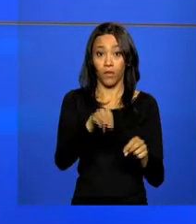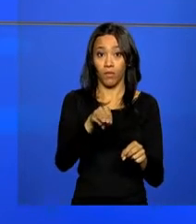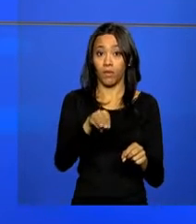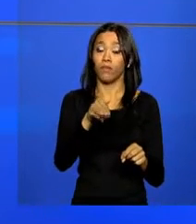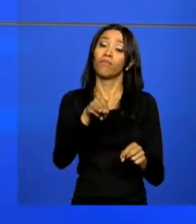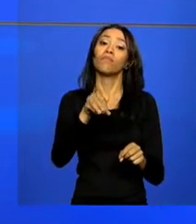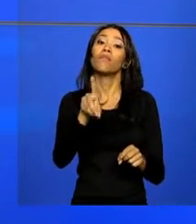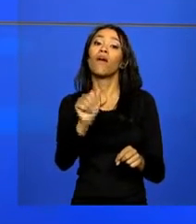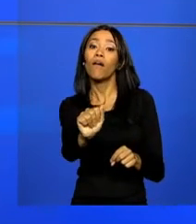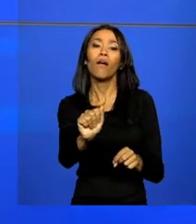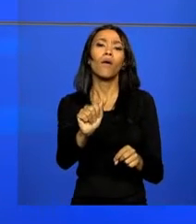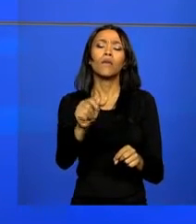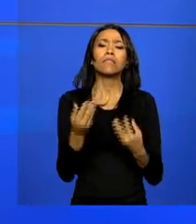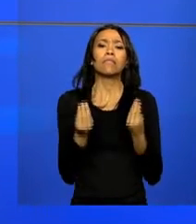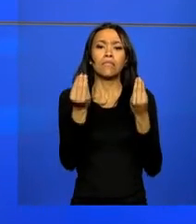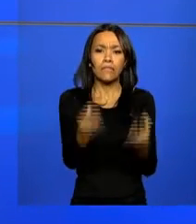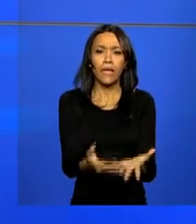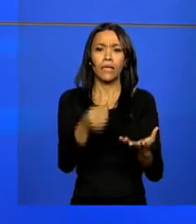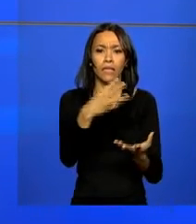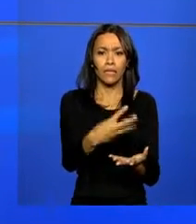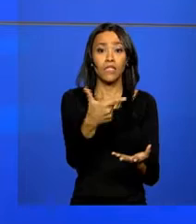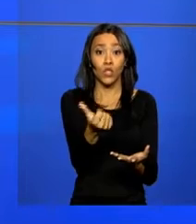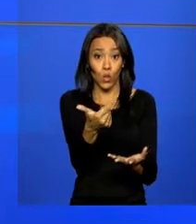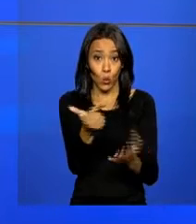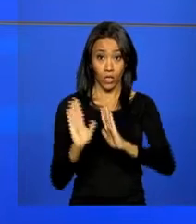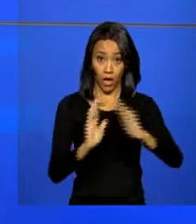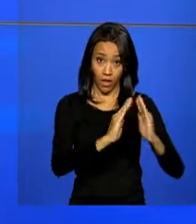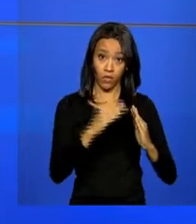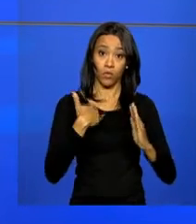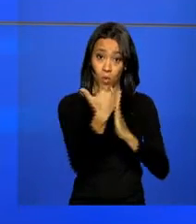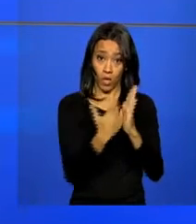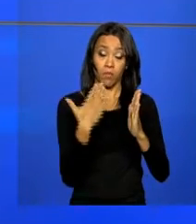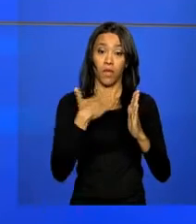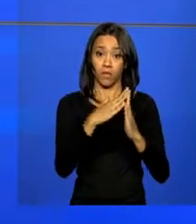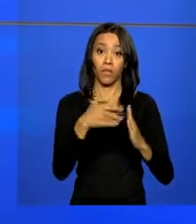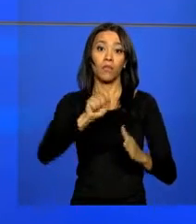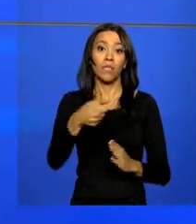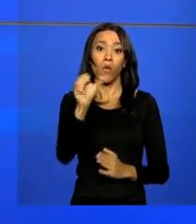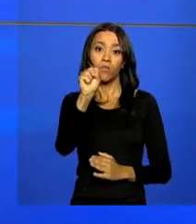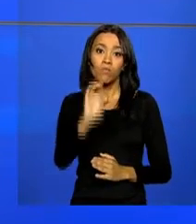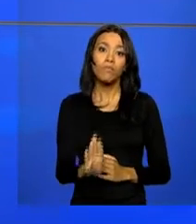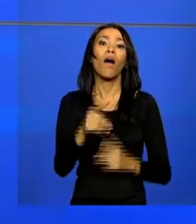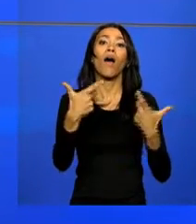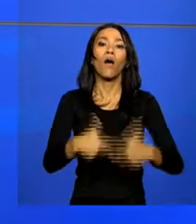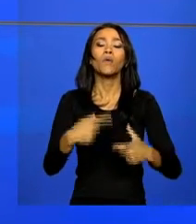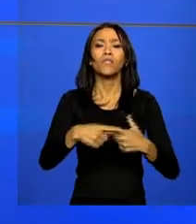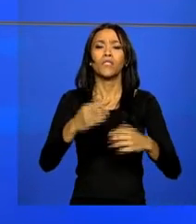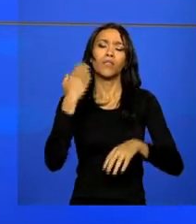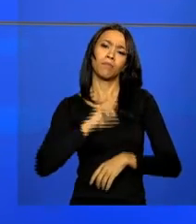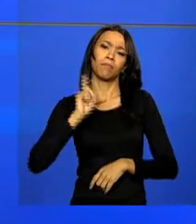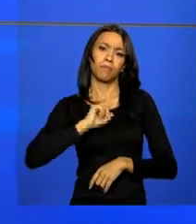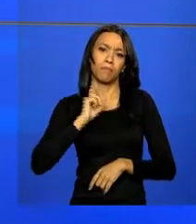Patruza Ananias, entrega 312 moradias do programa Minha Casa Minha Vida em São Sebastião do Paraíso, Minas Gerais. As